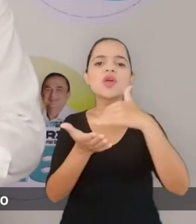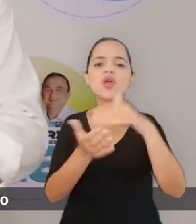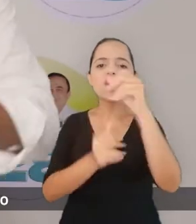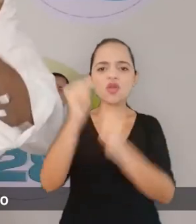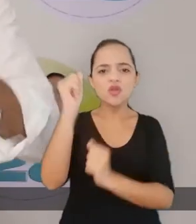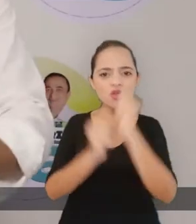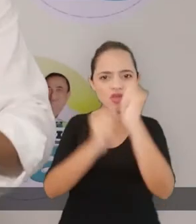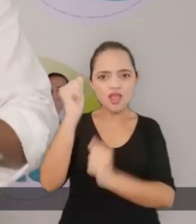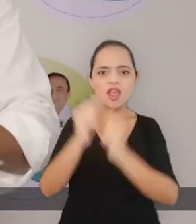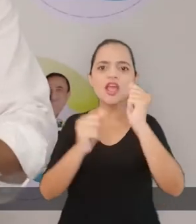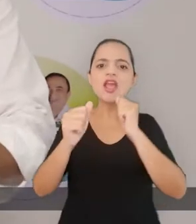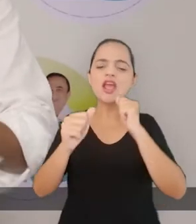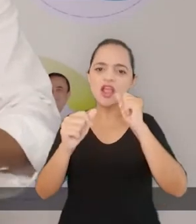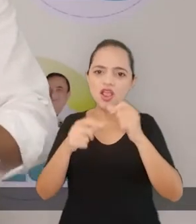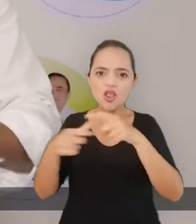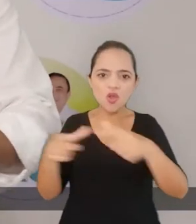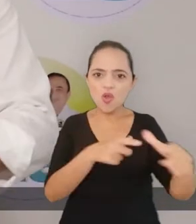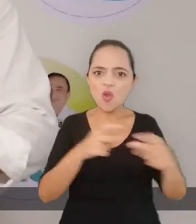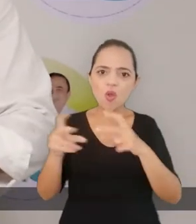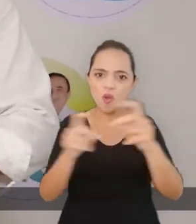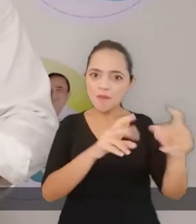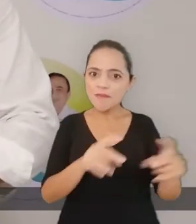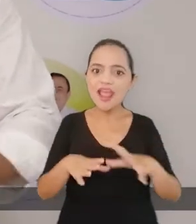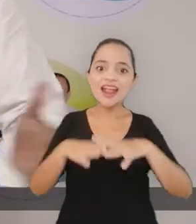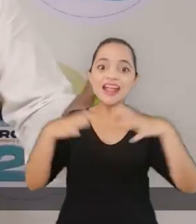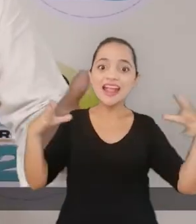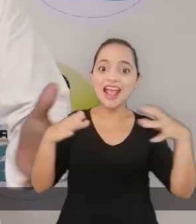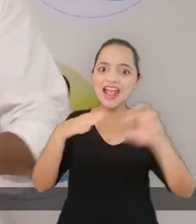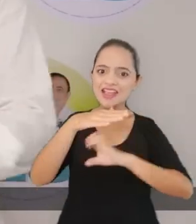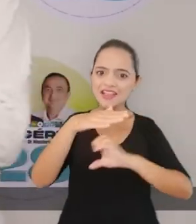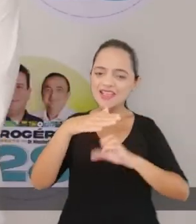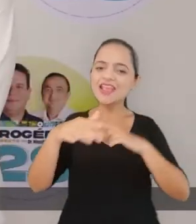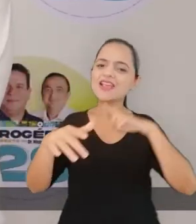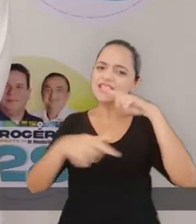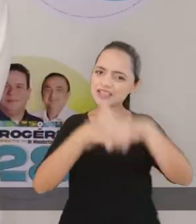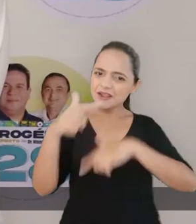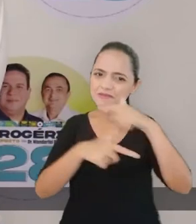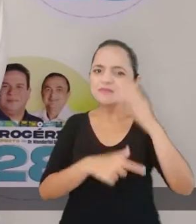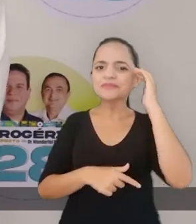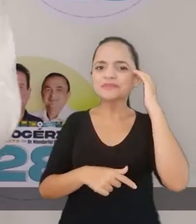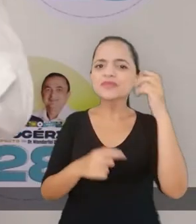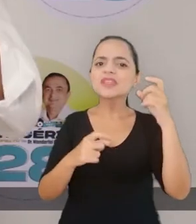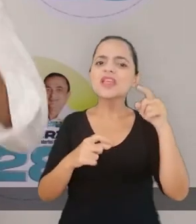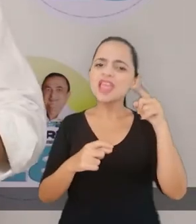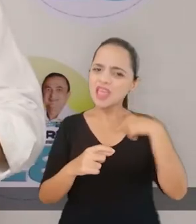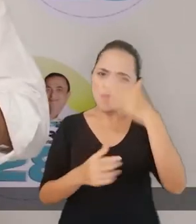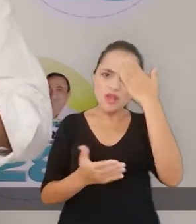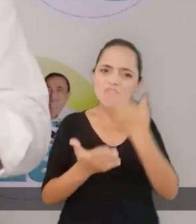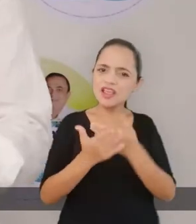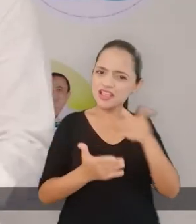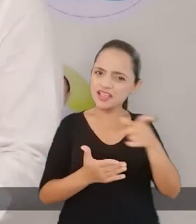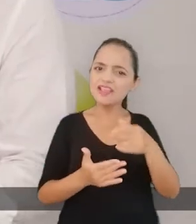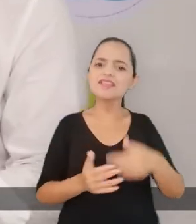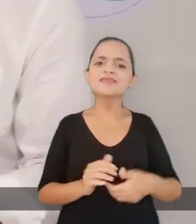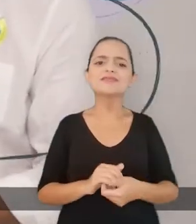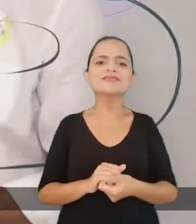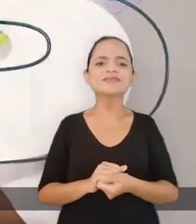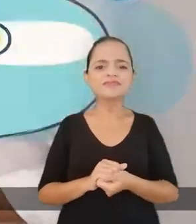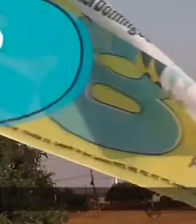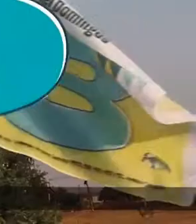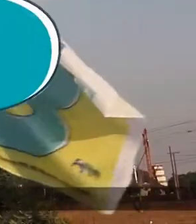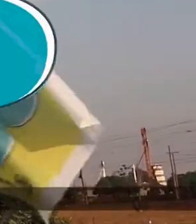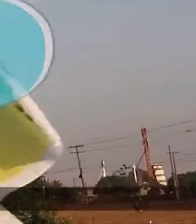Indústria e Comércio, grandes empresas para gerar emprego na cidade de Itumbiara. Com a gestão dele, eu acredito e confio, meu irmão.